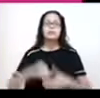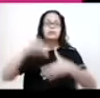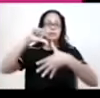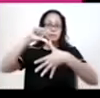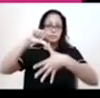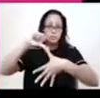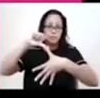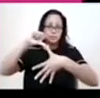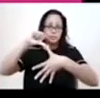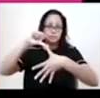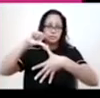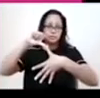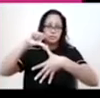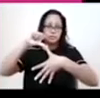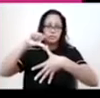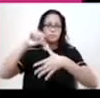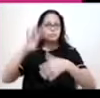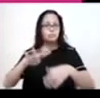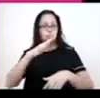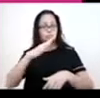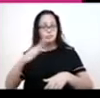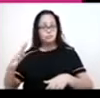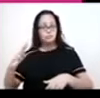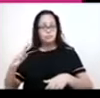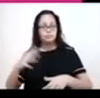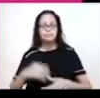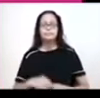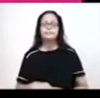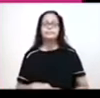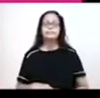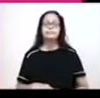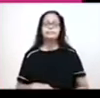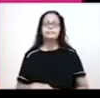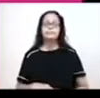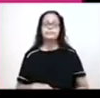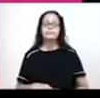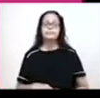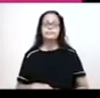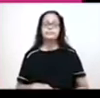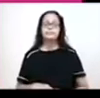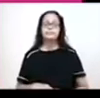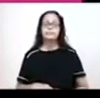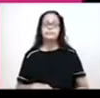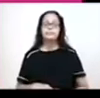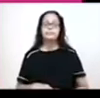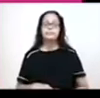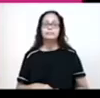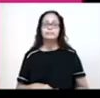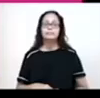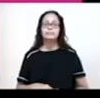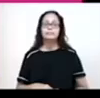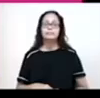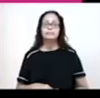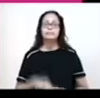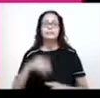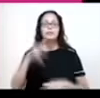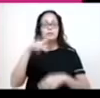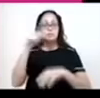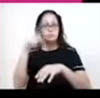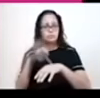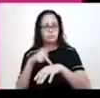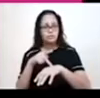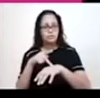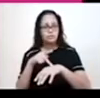de unidades, temos 12 países independentes e 2 unidades, que são possessões. Então, esses aqui são os